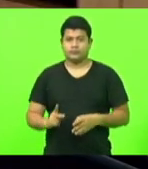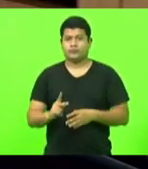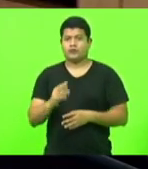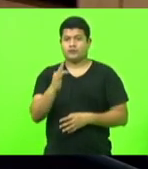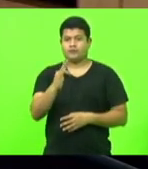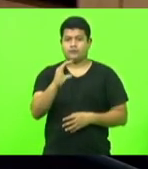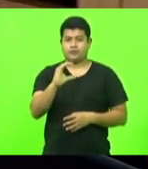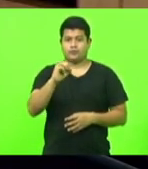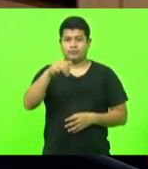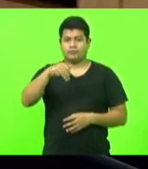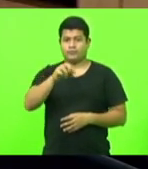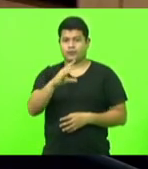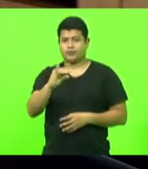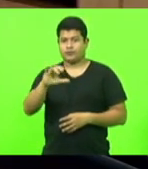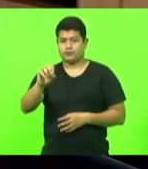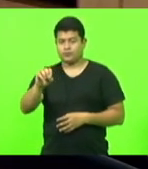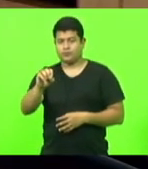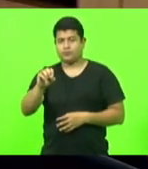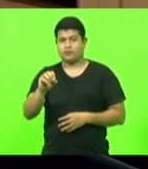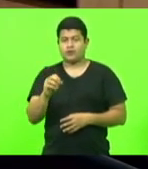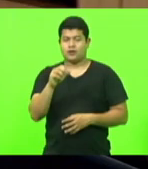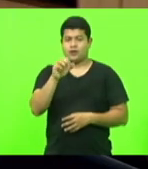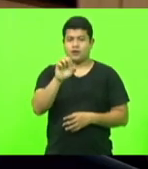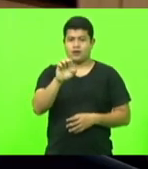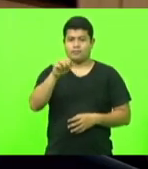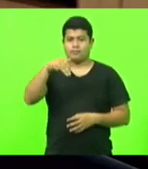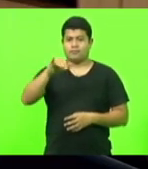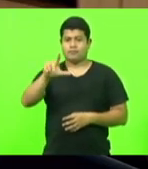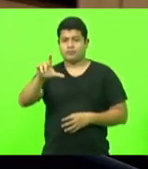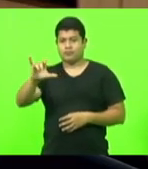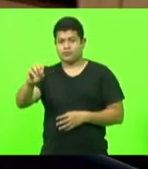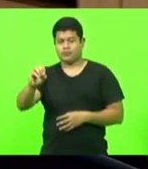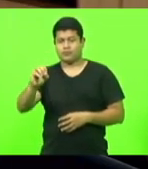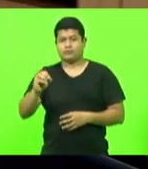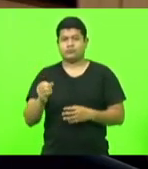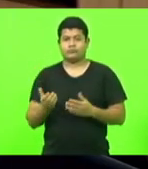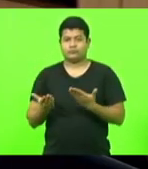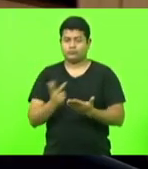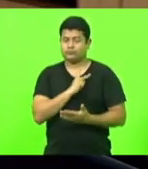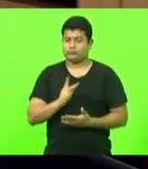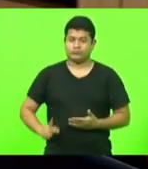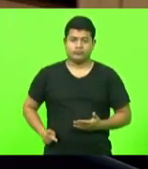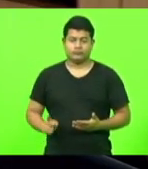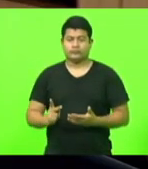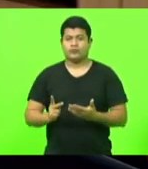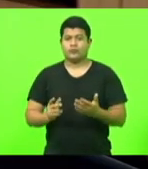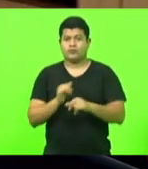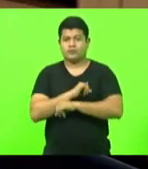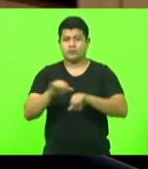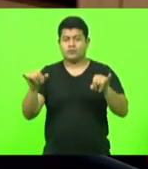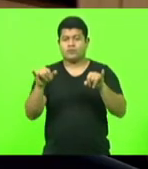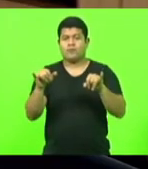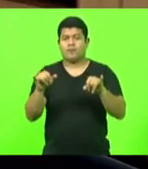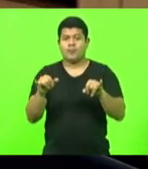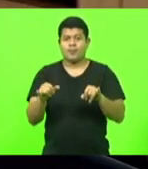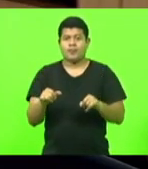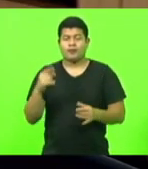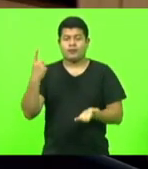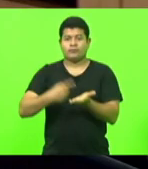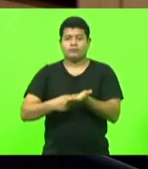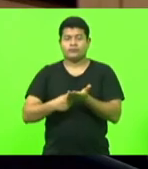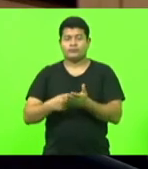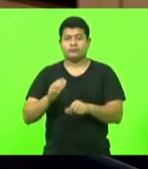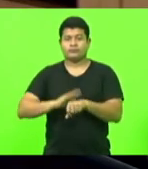Comércio, Emílio Rosmarc Charman. Ato contínuo, o Sr. Presidente deu conhecimento ao plenário de que a sessão foi convocada por sua